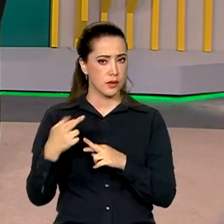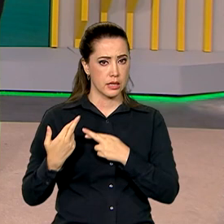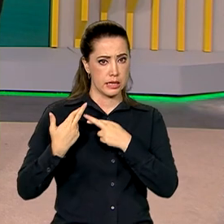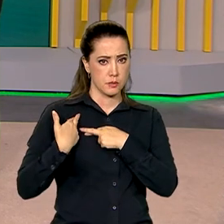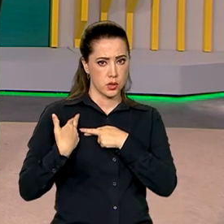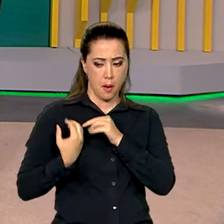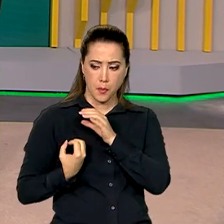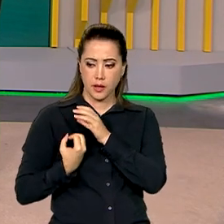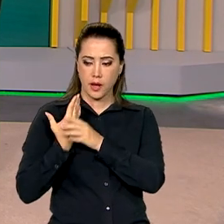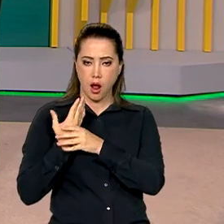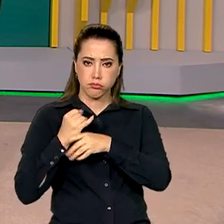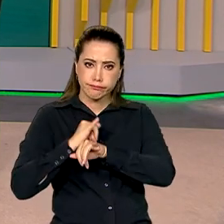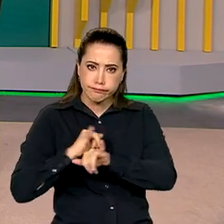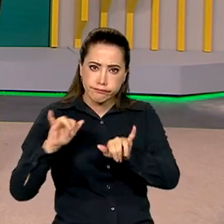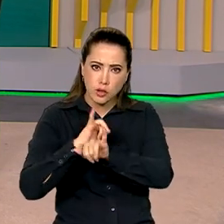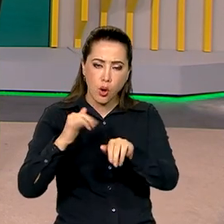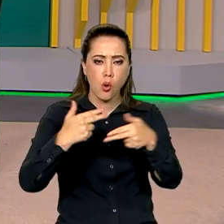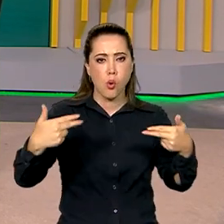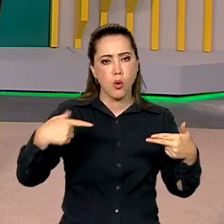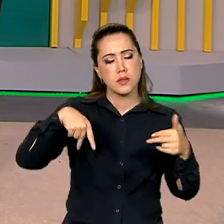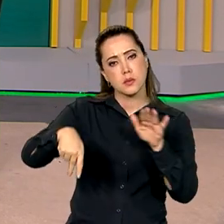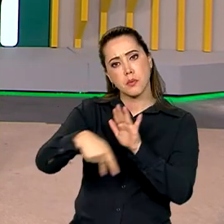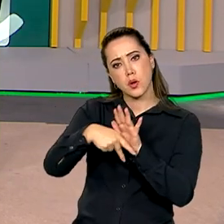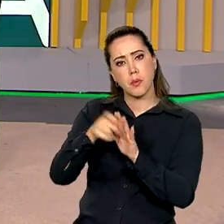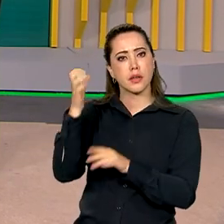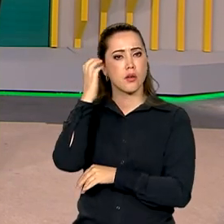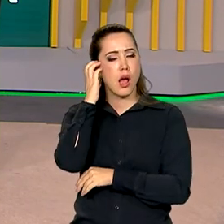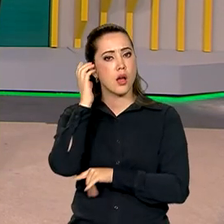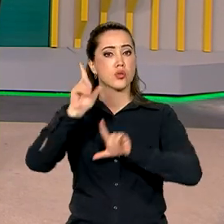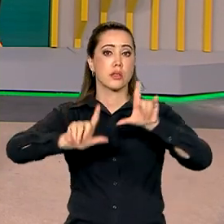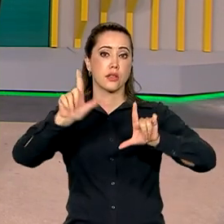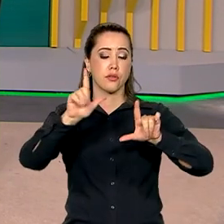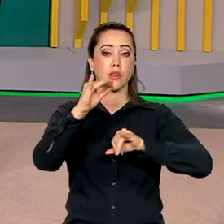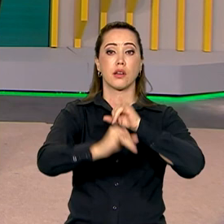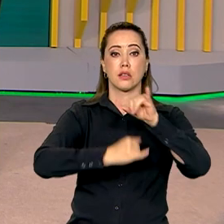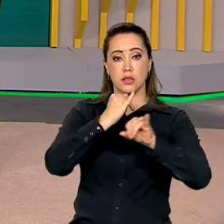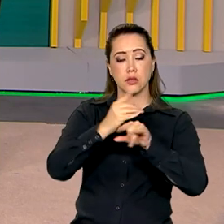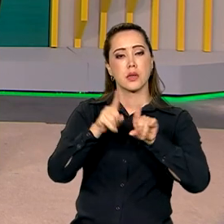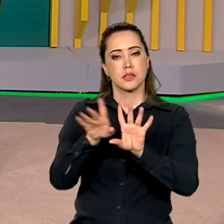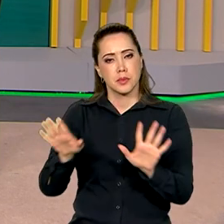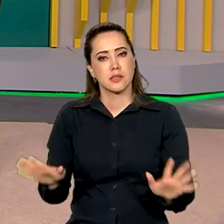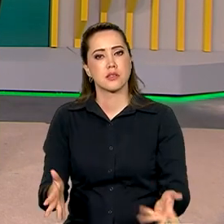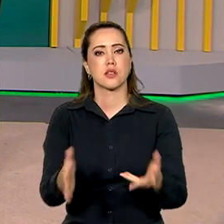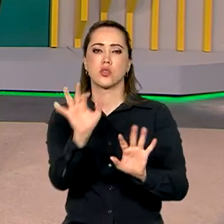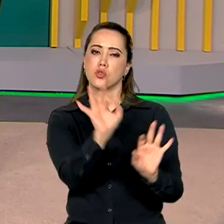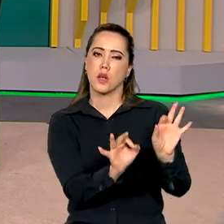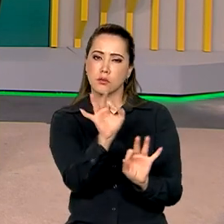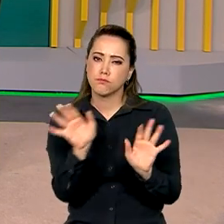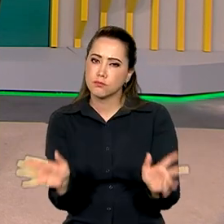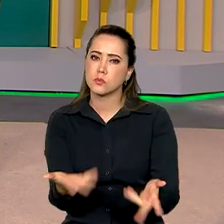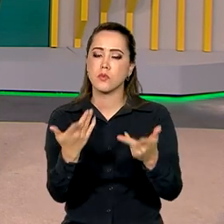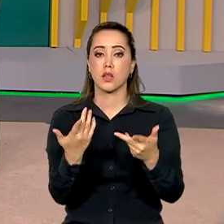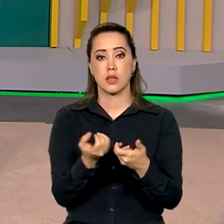por criar e veicular conteúdos públicos no rádio, na TV, na internet, mas também por incentivar, organizar